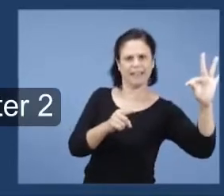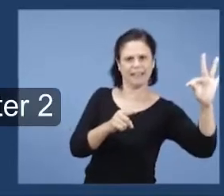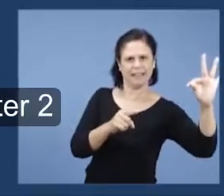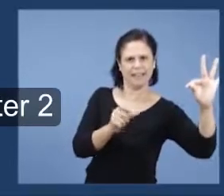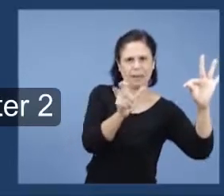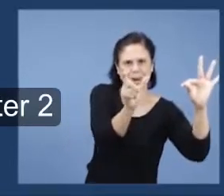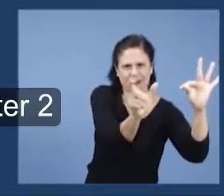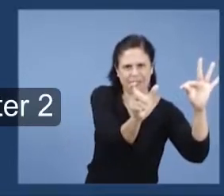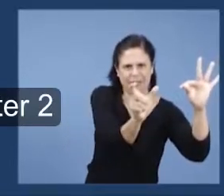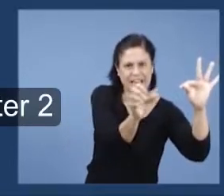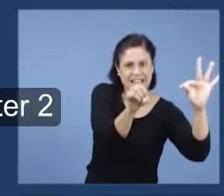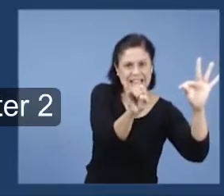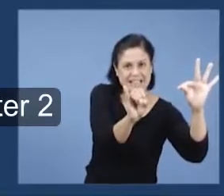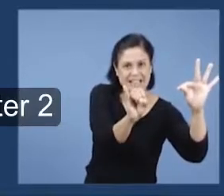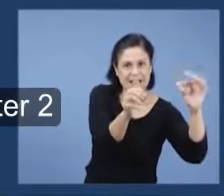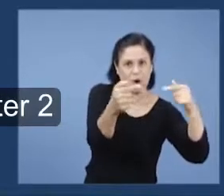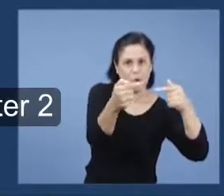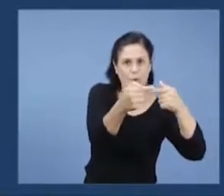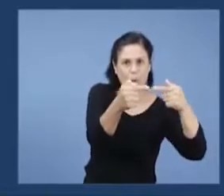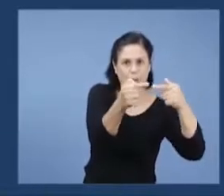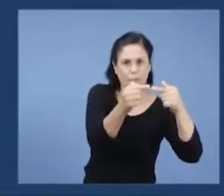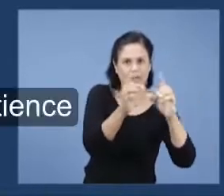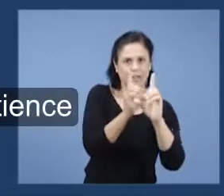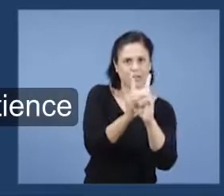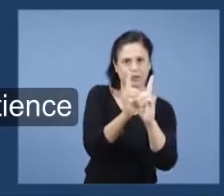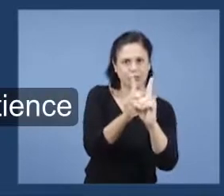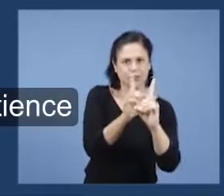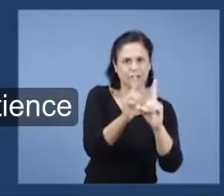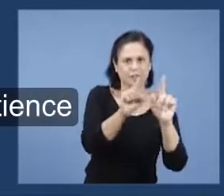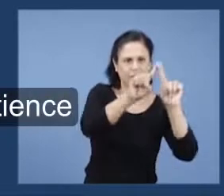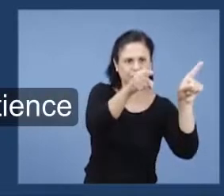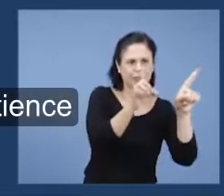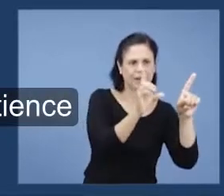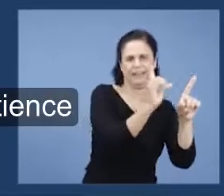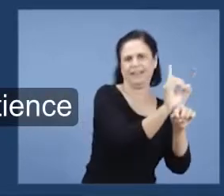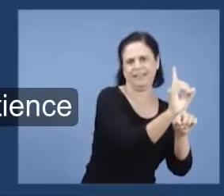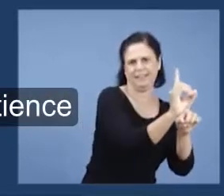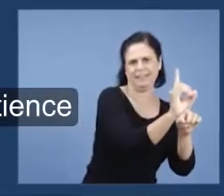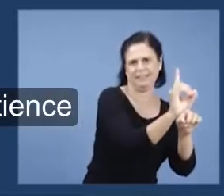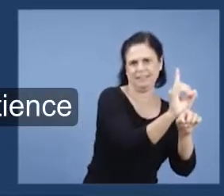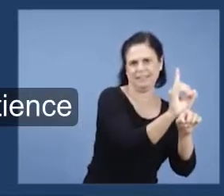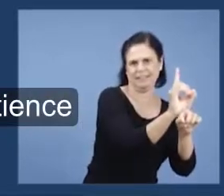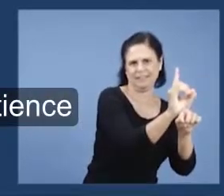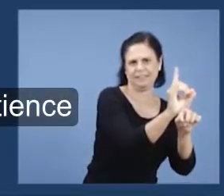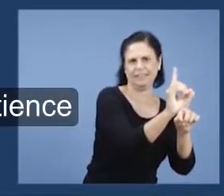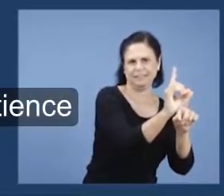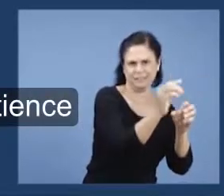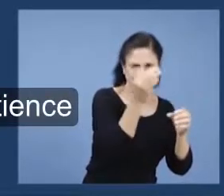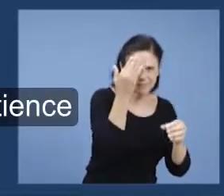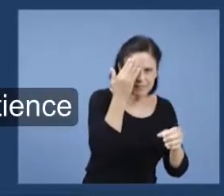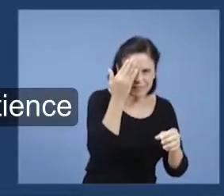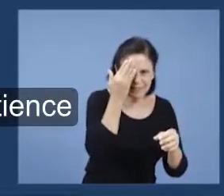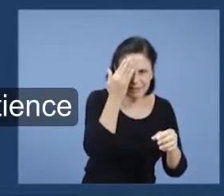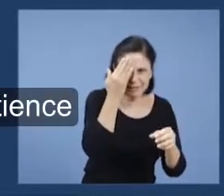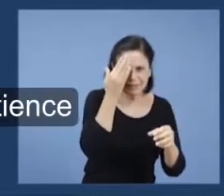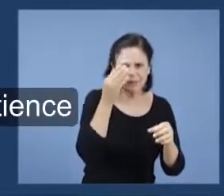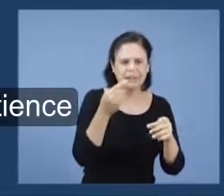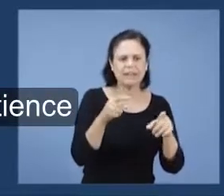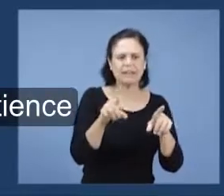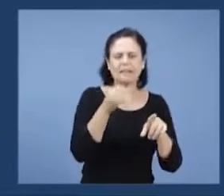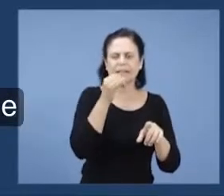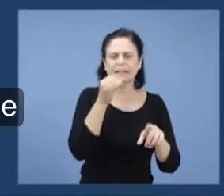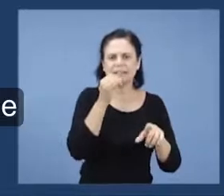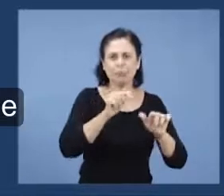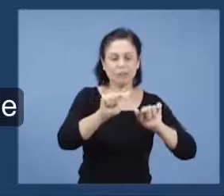nos versículos 40 a 47 do capítulo 2. E a respeito do trabalho, os maus, a